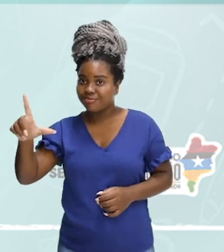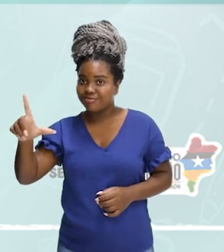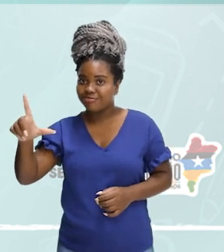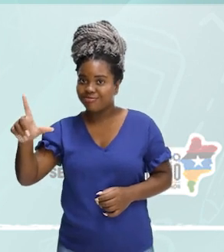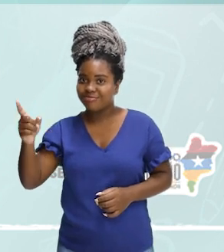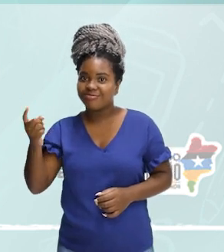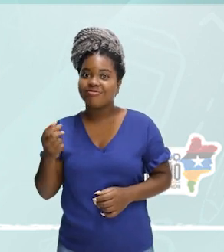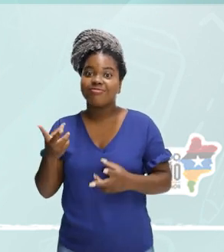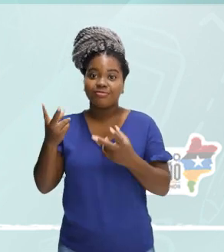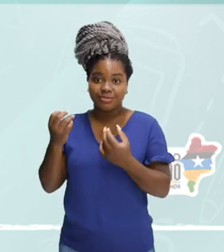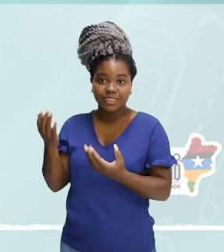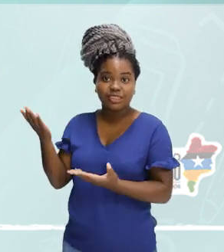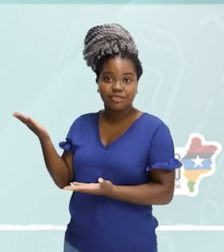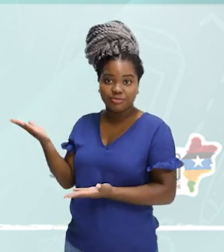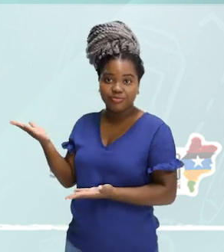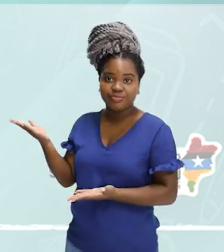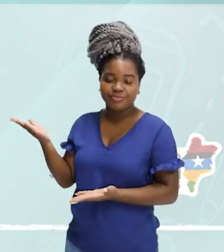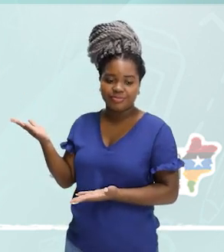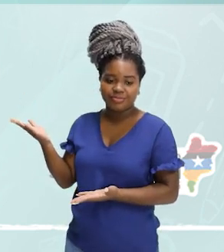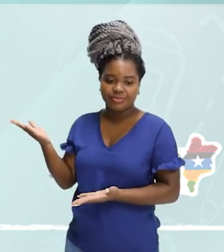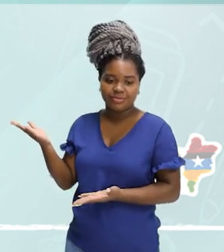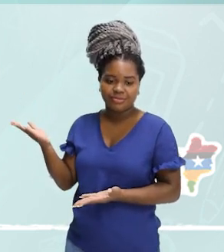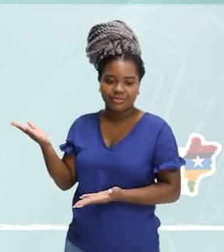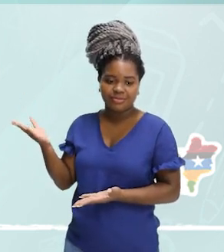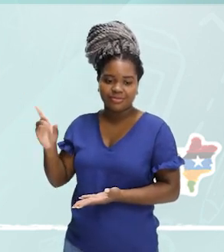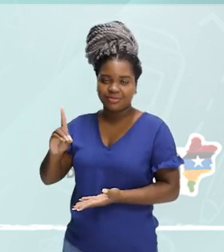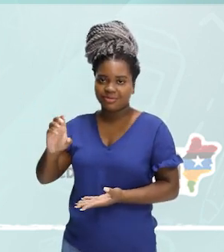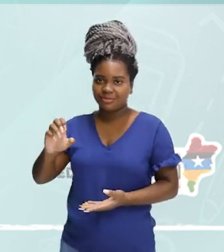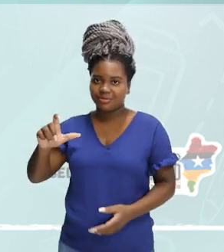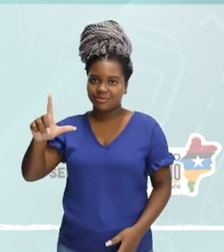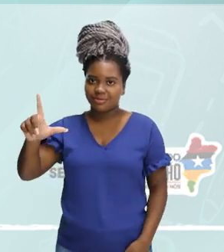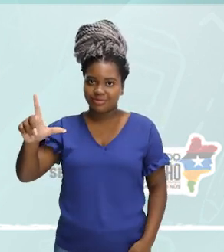de mais el, que faz a contracción del.